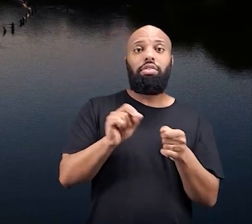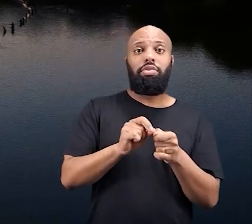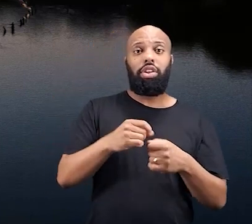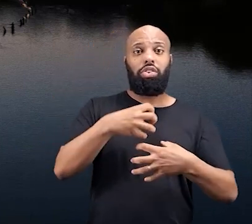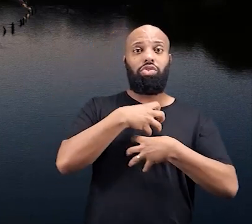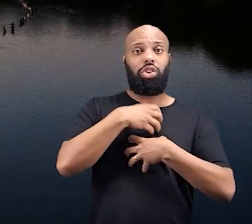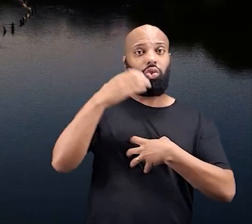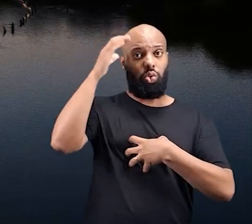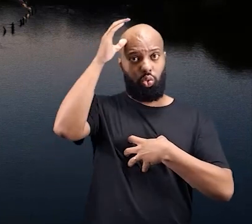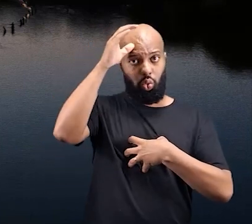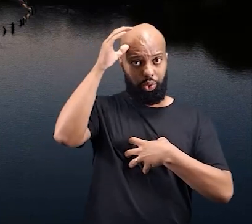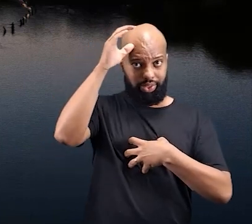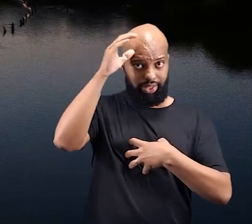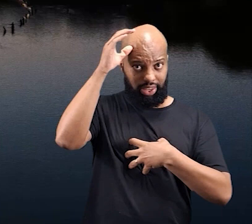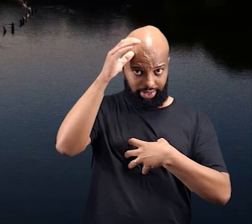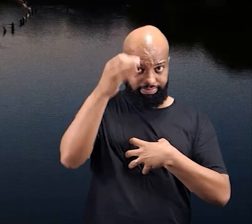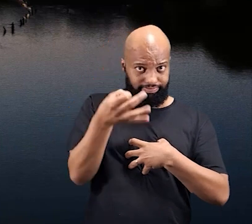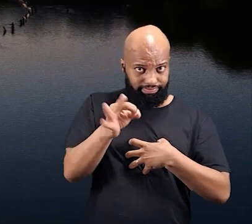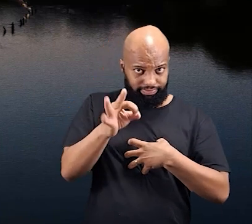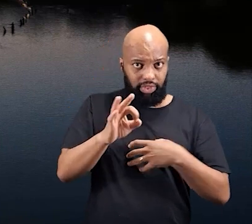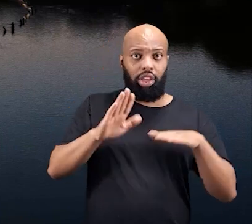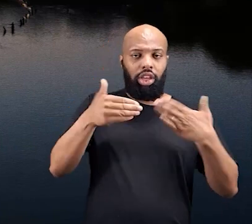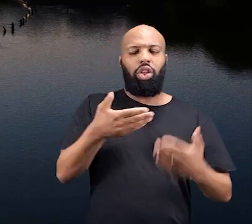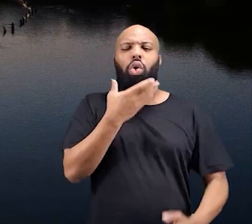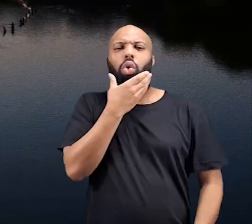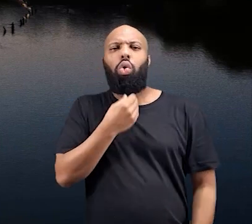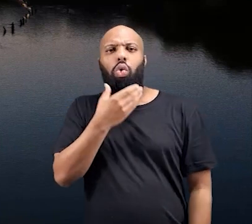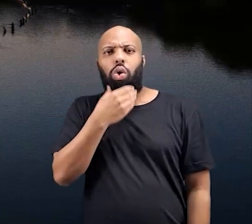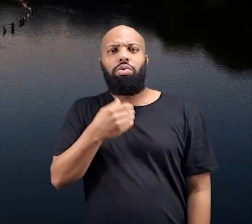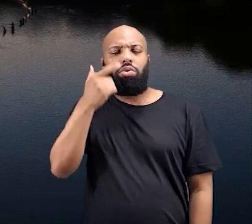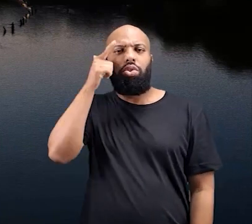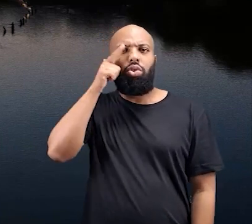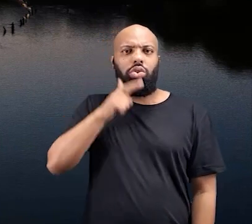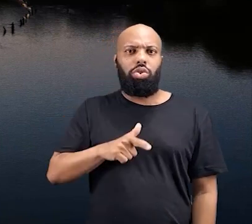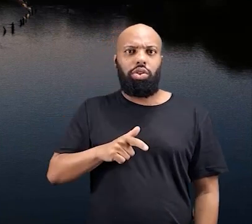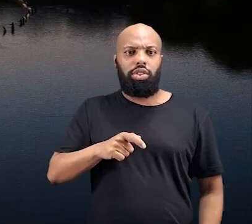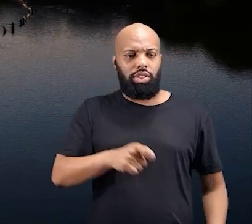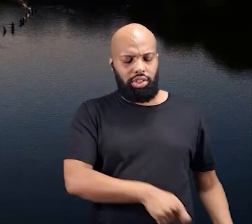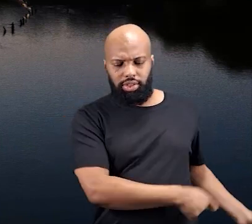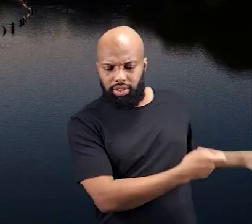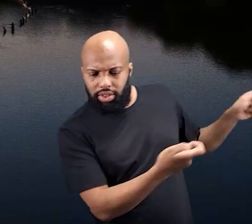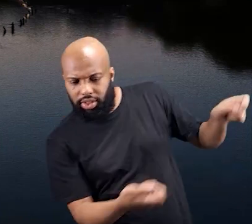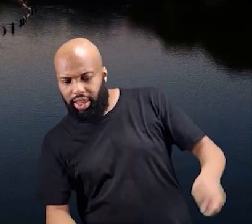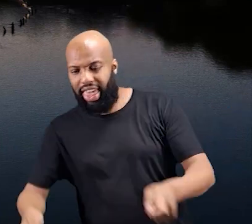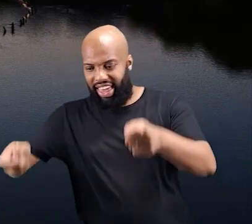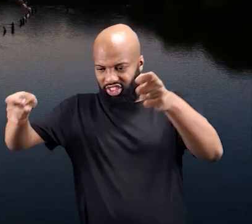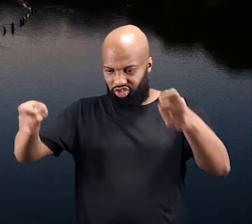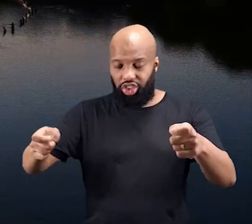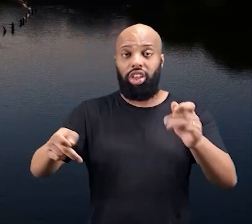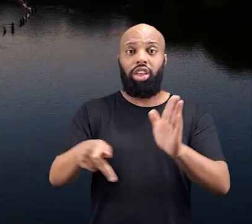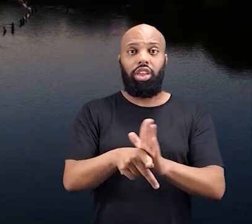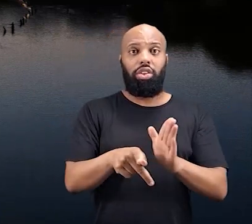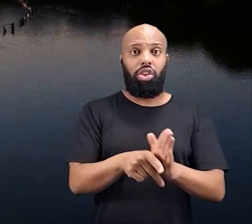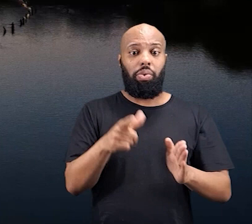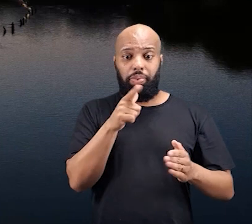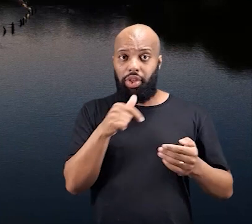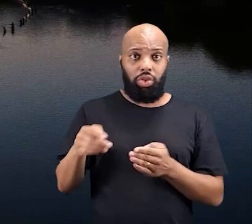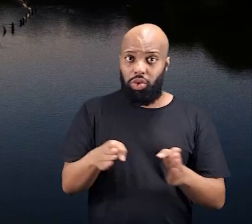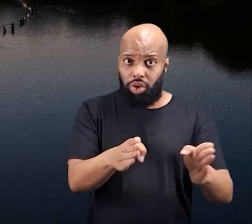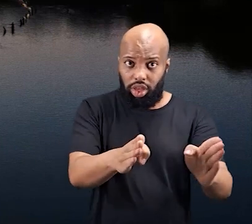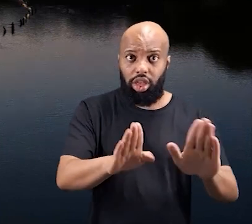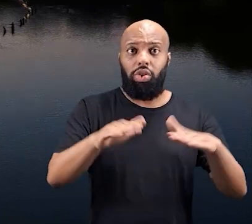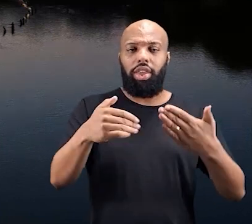rezado, tudo é feito de uma maneira consciente. Então, para que os homens possam entrar com a rede dentro do